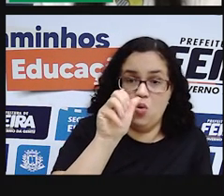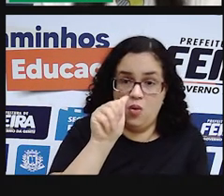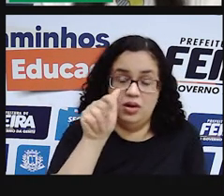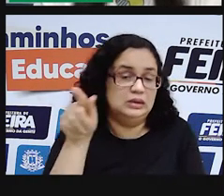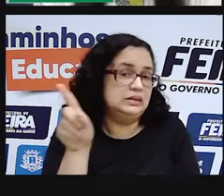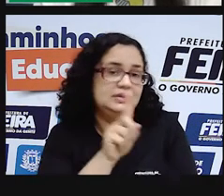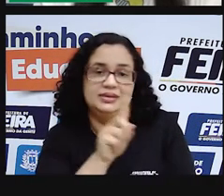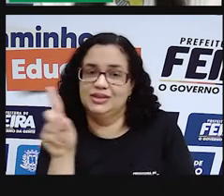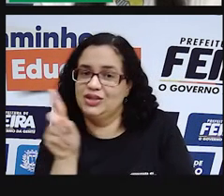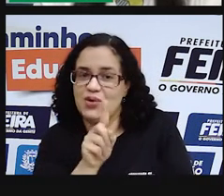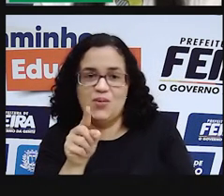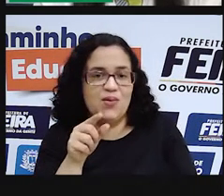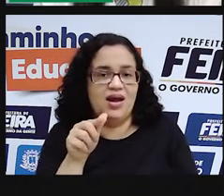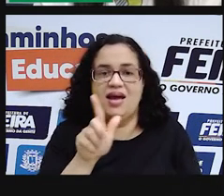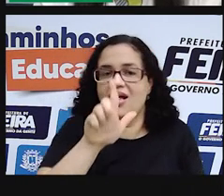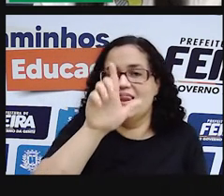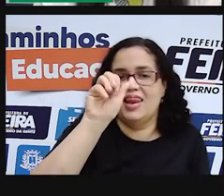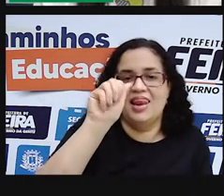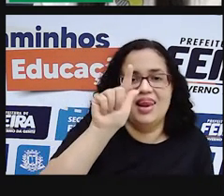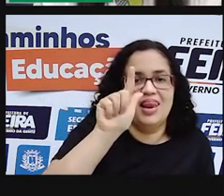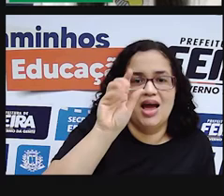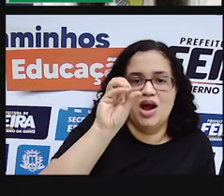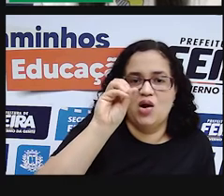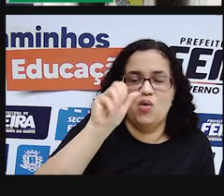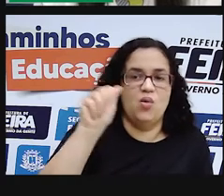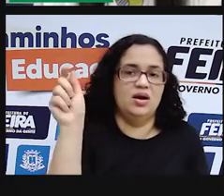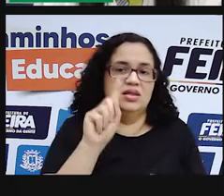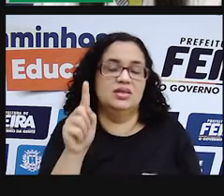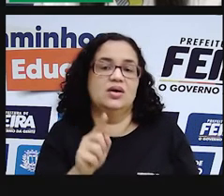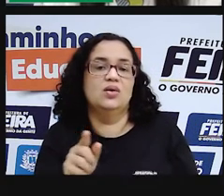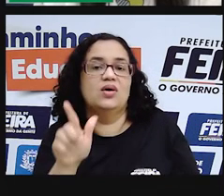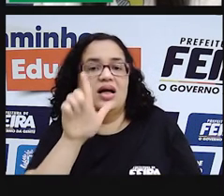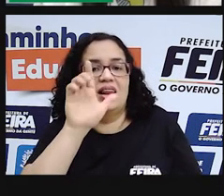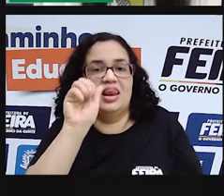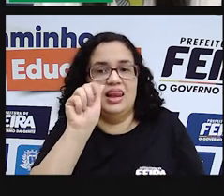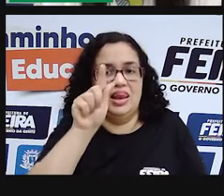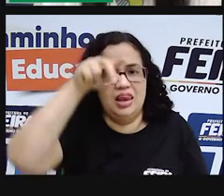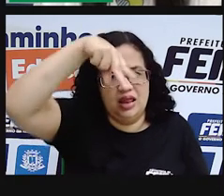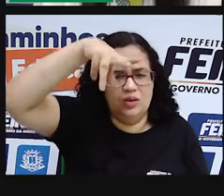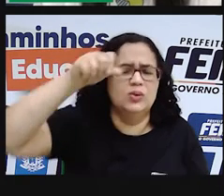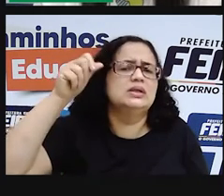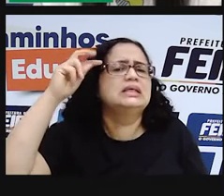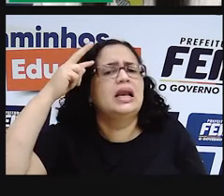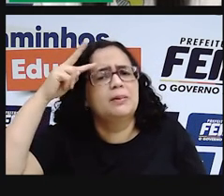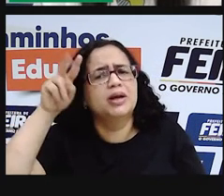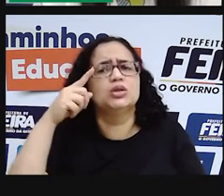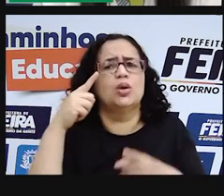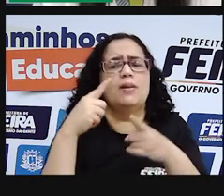ela não é uma lagoa, é uma laguna. Estão lembrados por quê que é uma laguna?